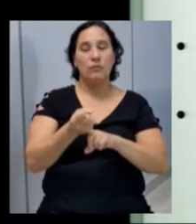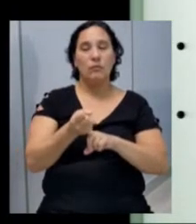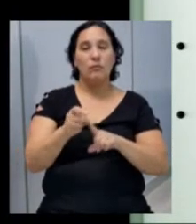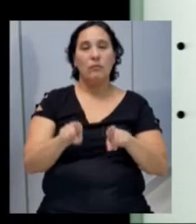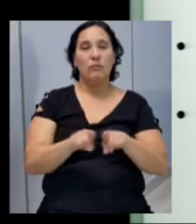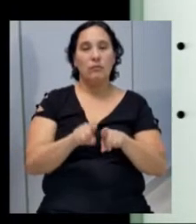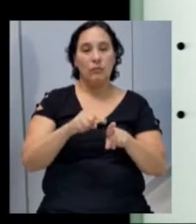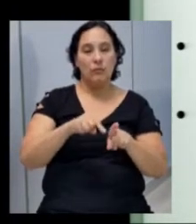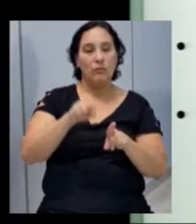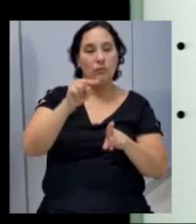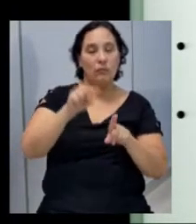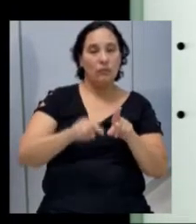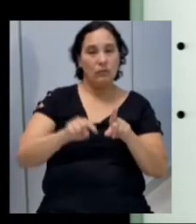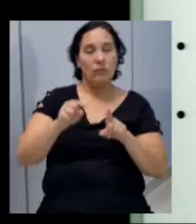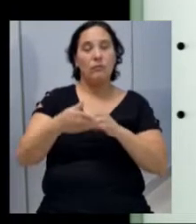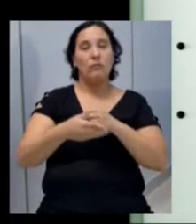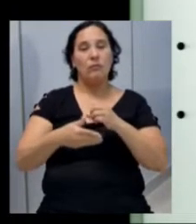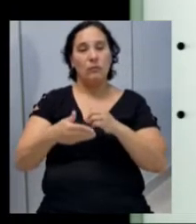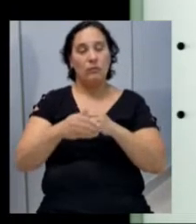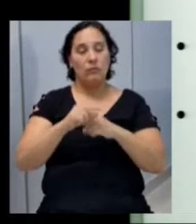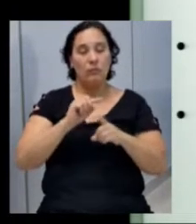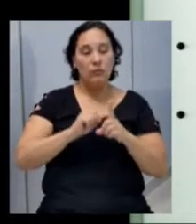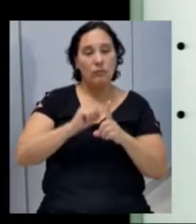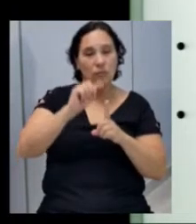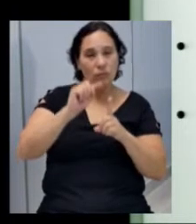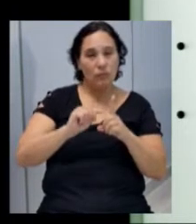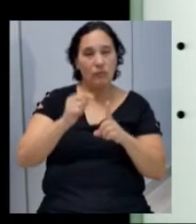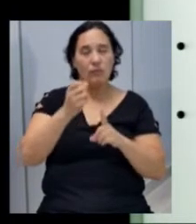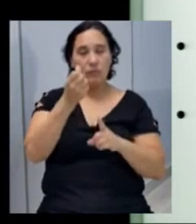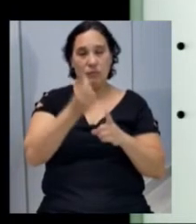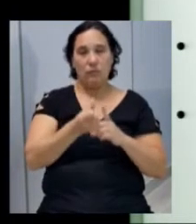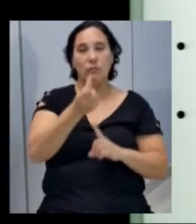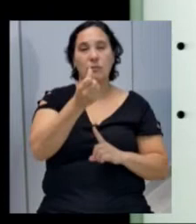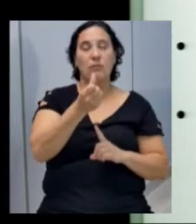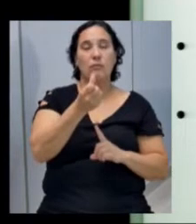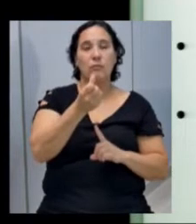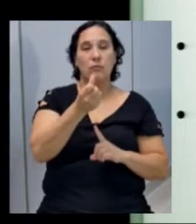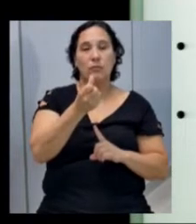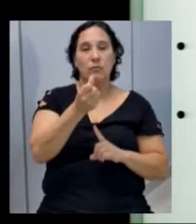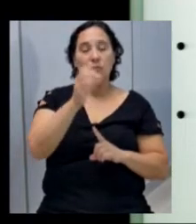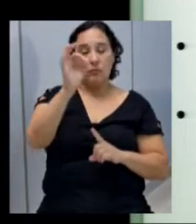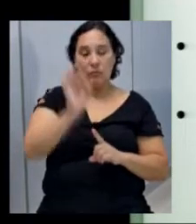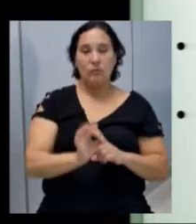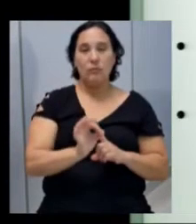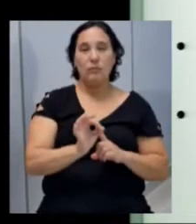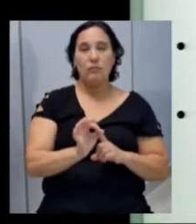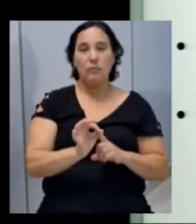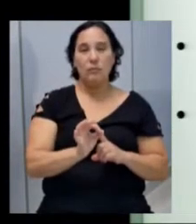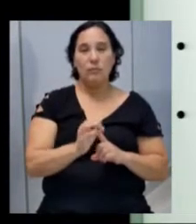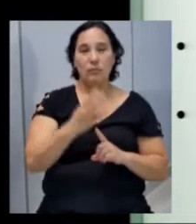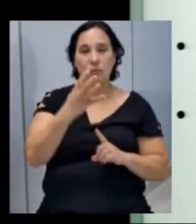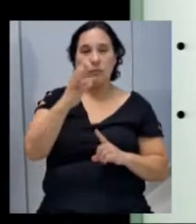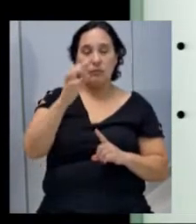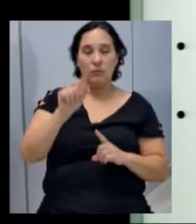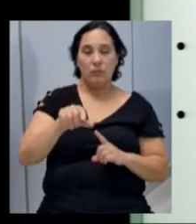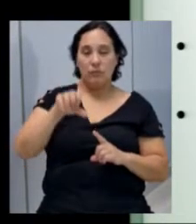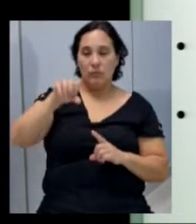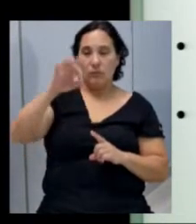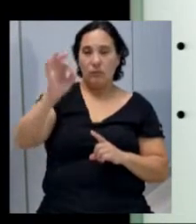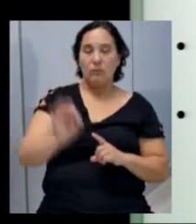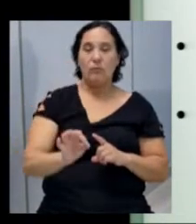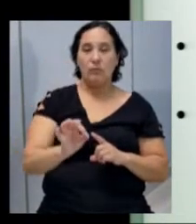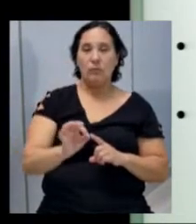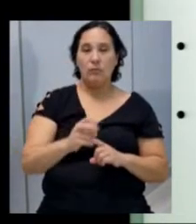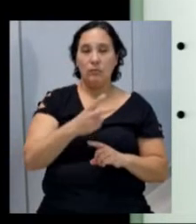estimativa do ICMS também foi baseada na média do primeiro semestre. O percentual médio de crescimento foi de 4,9 para o